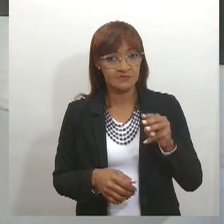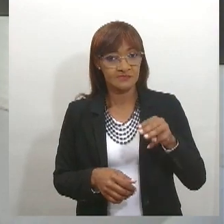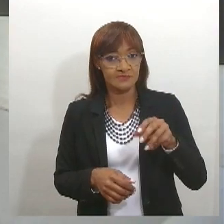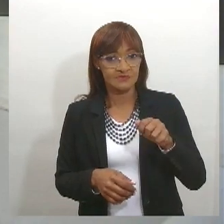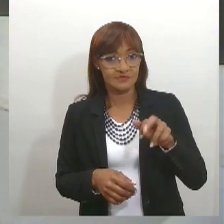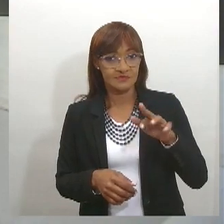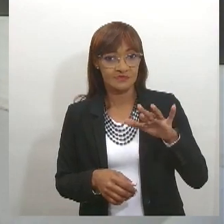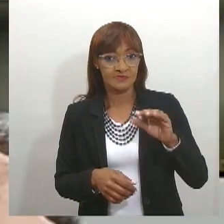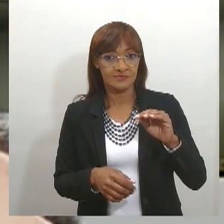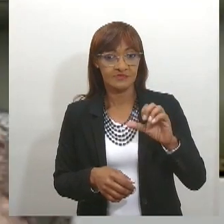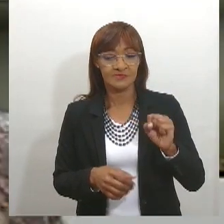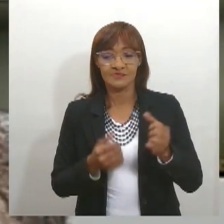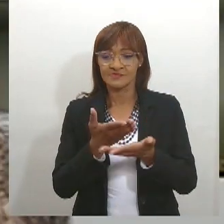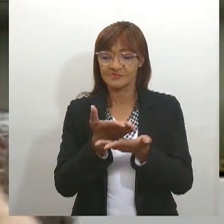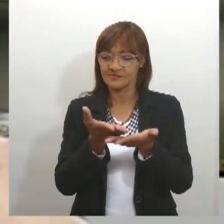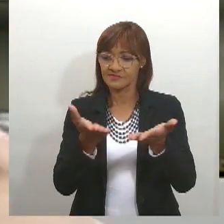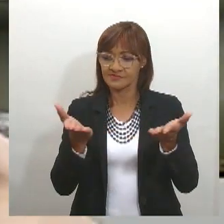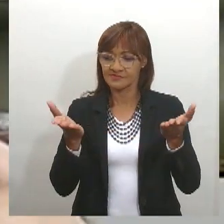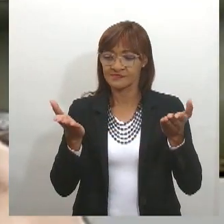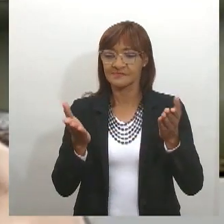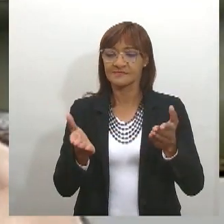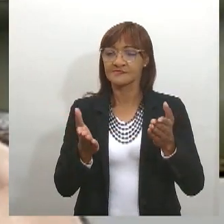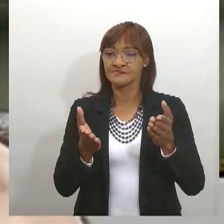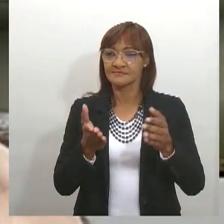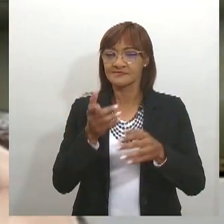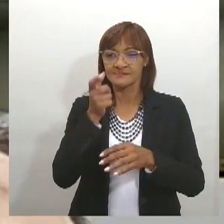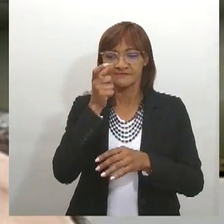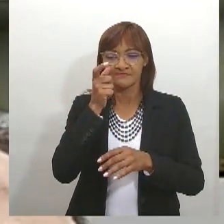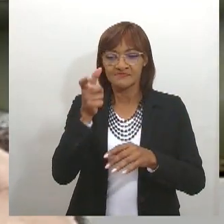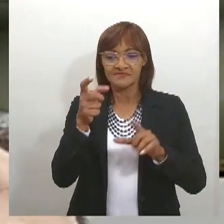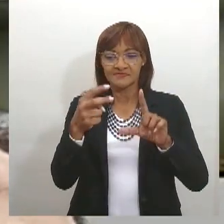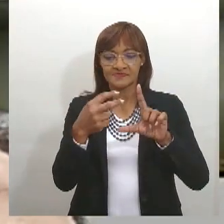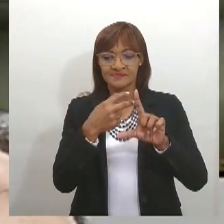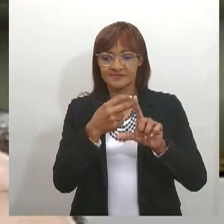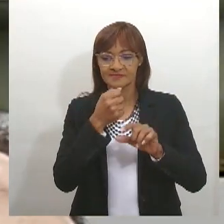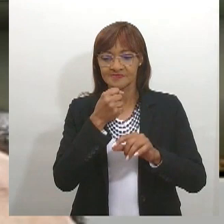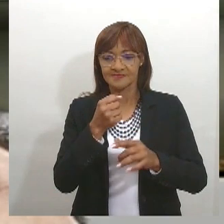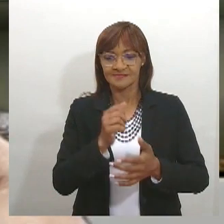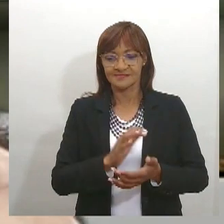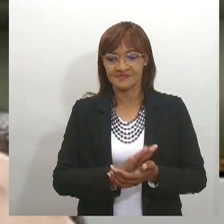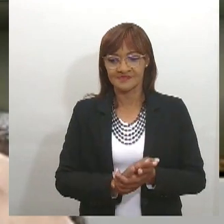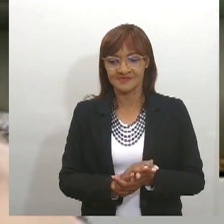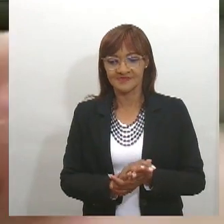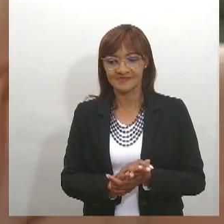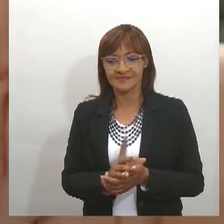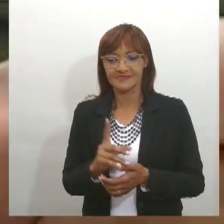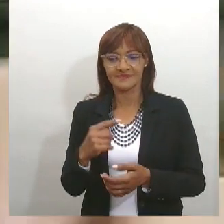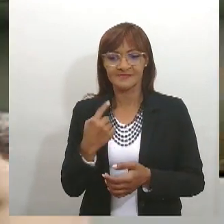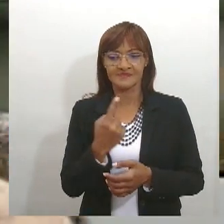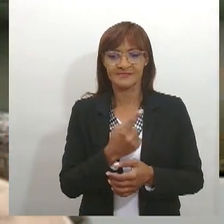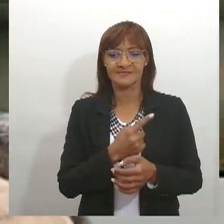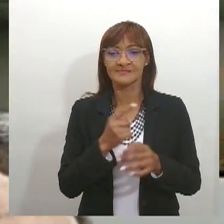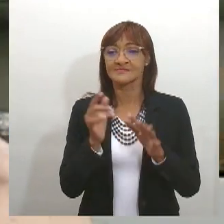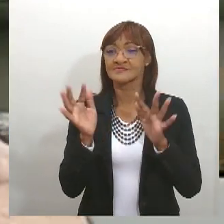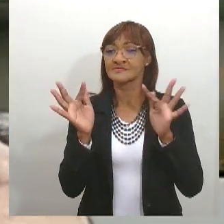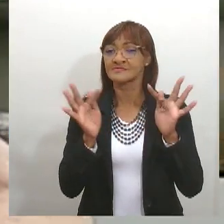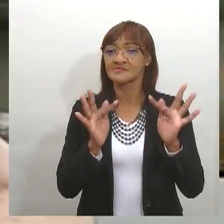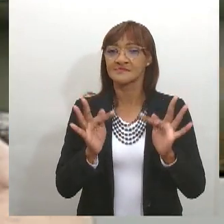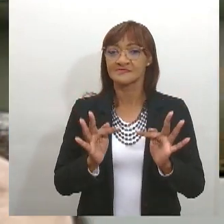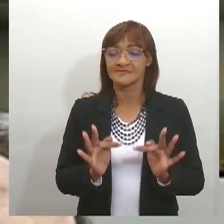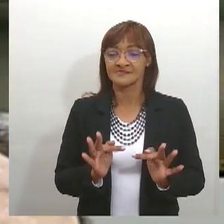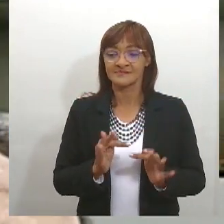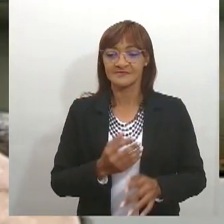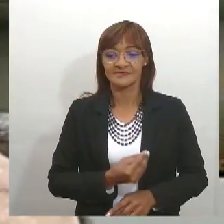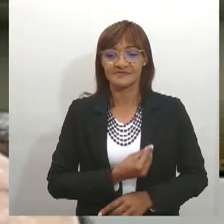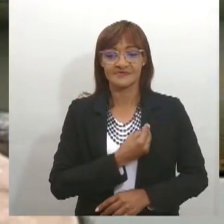pelo Jornal da Academia Lese. Realmente é uma alegria muito grande este ano estarmos celebrando essa efeméride